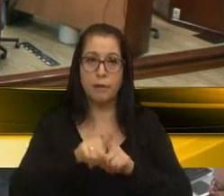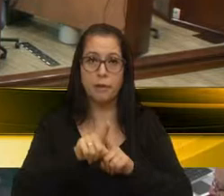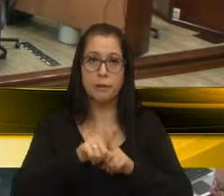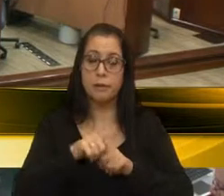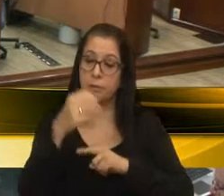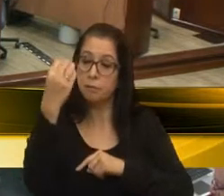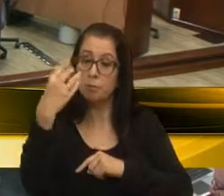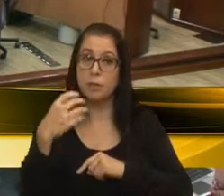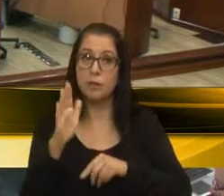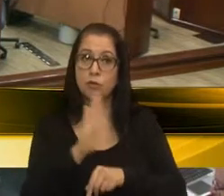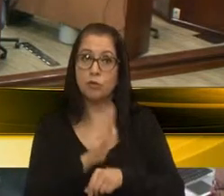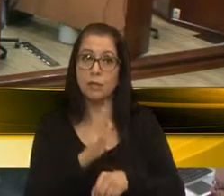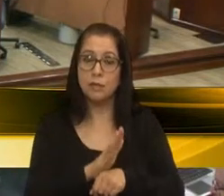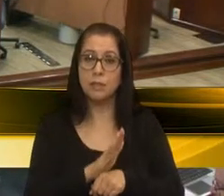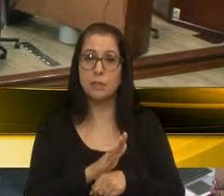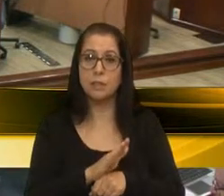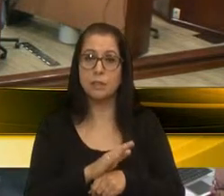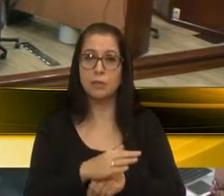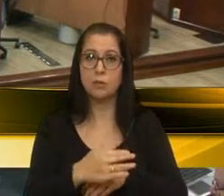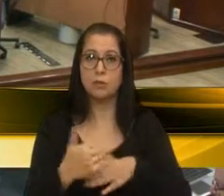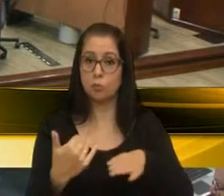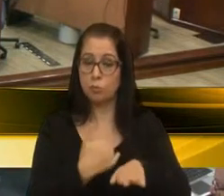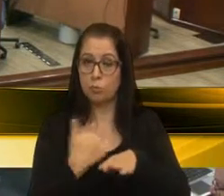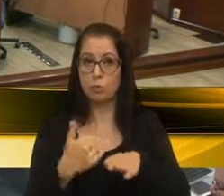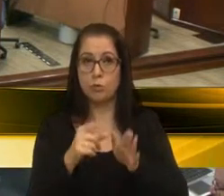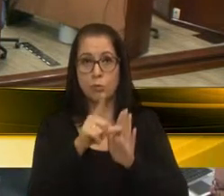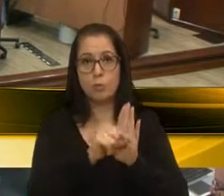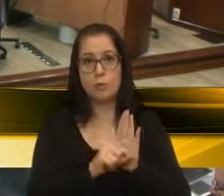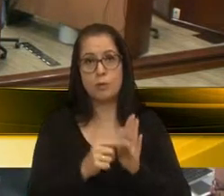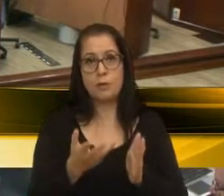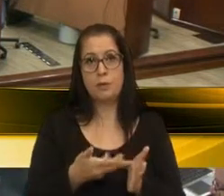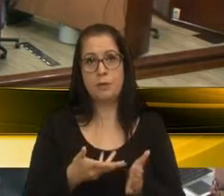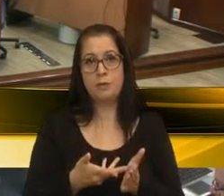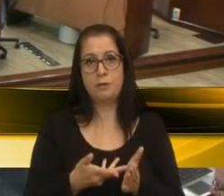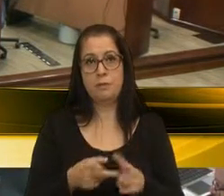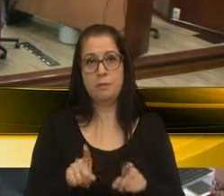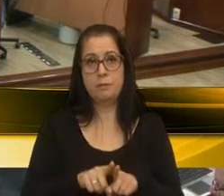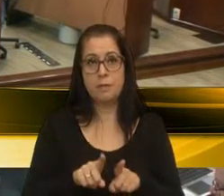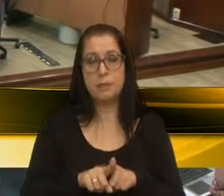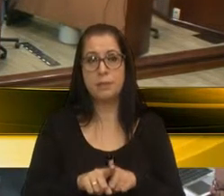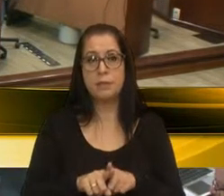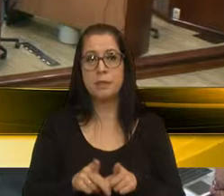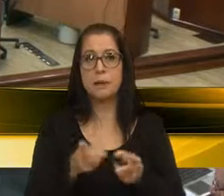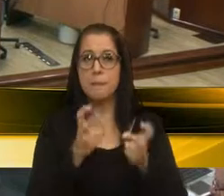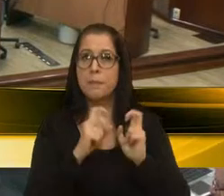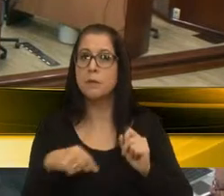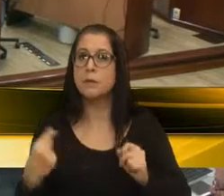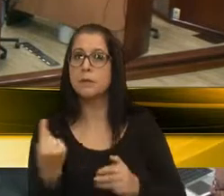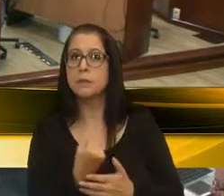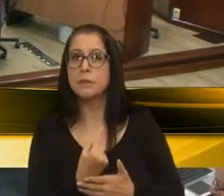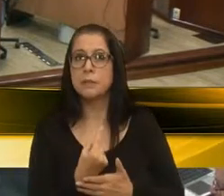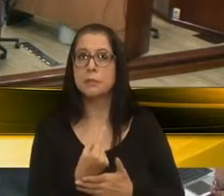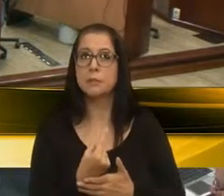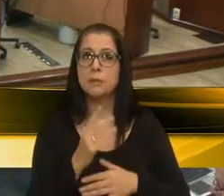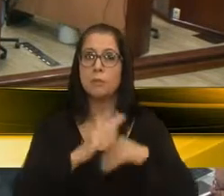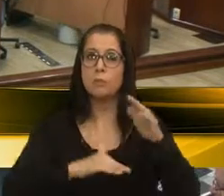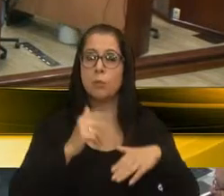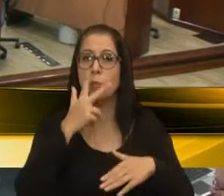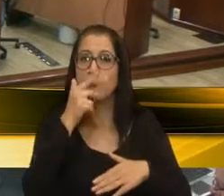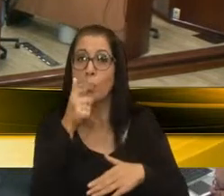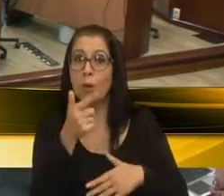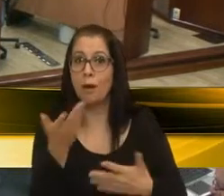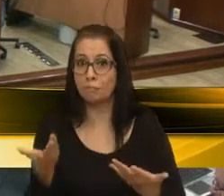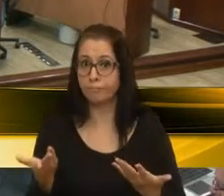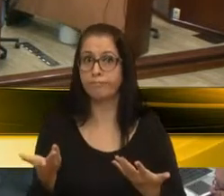ajudando o trânsito, aí é diminuir a velocidade, né, mas também, gente percebe, que uma obra, desse porte